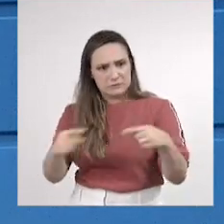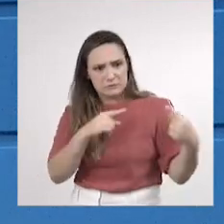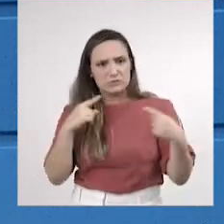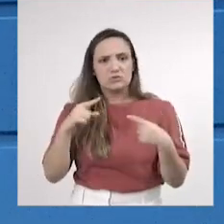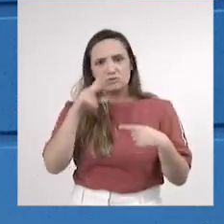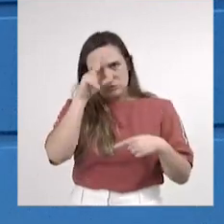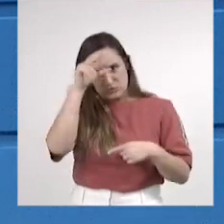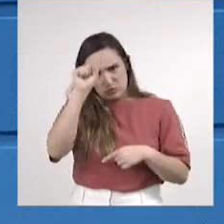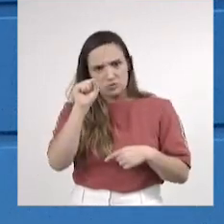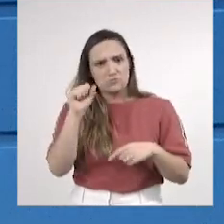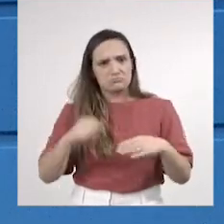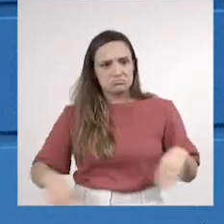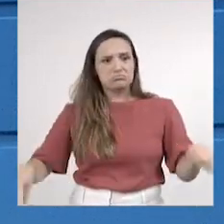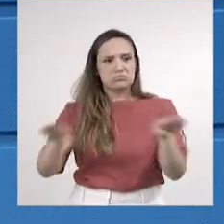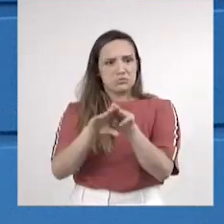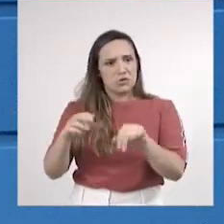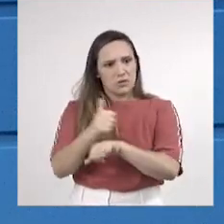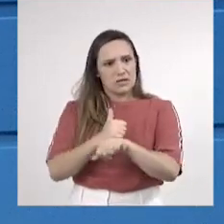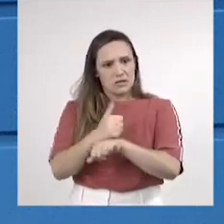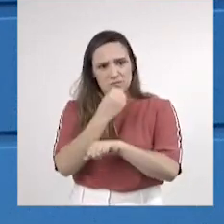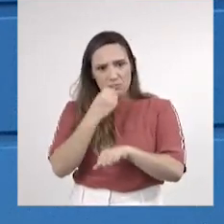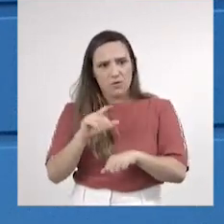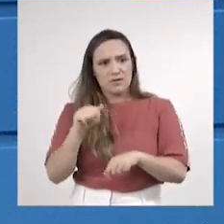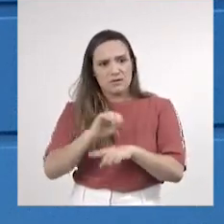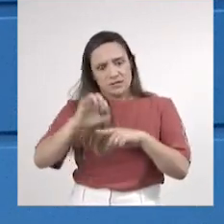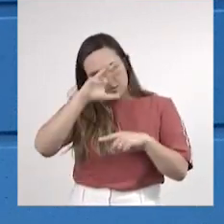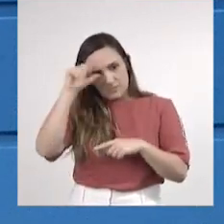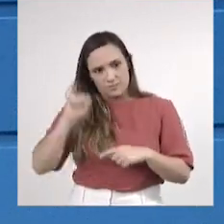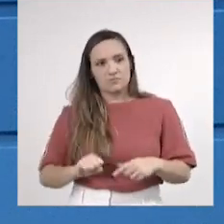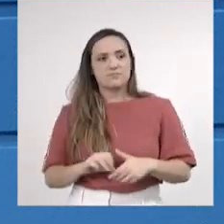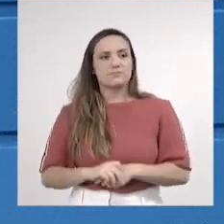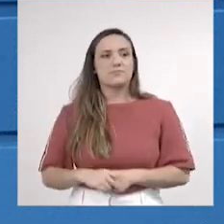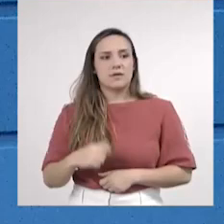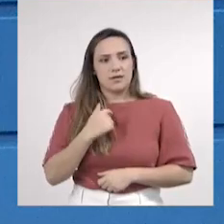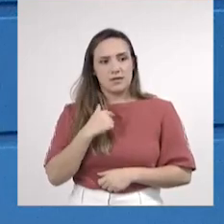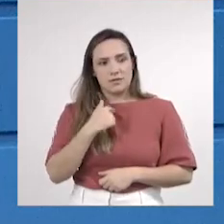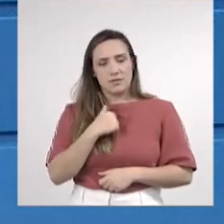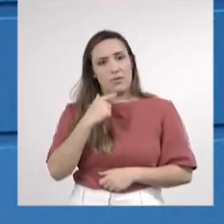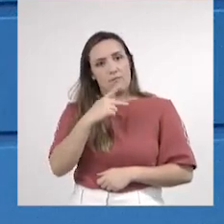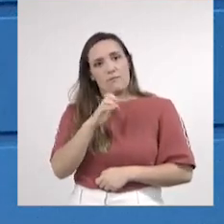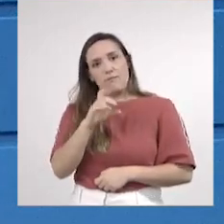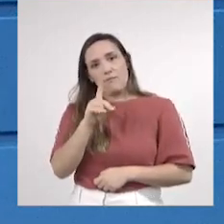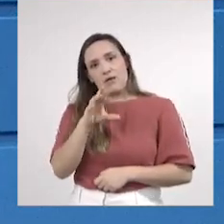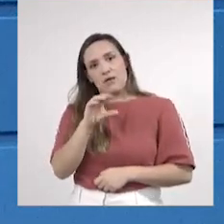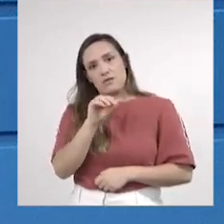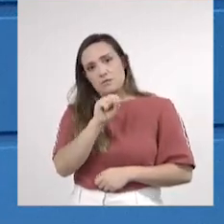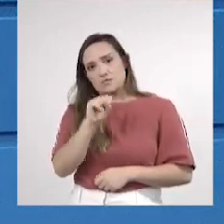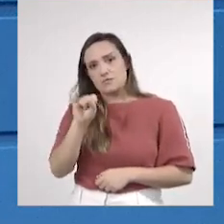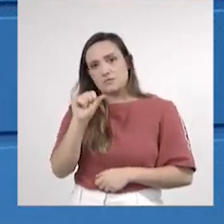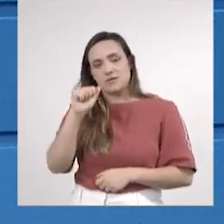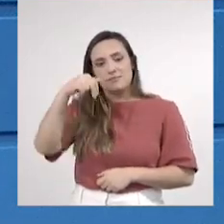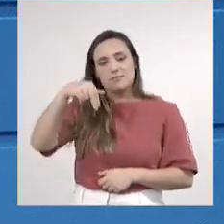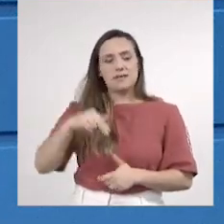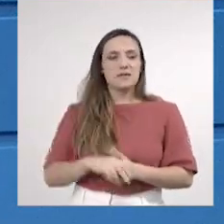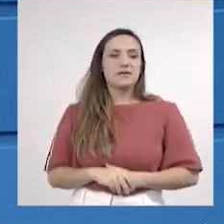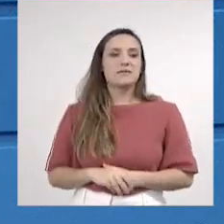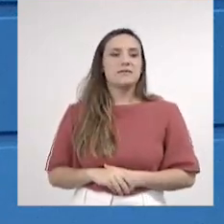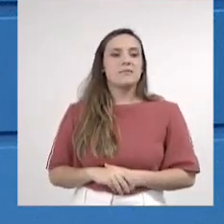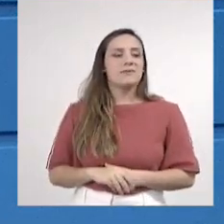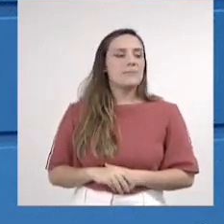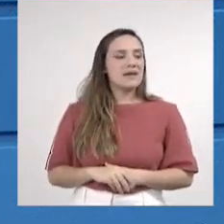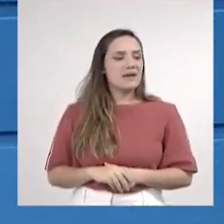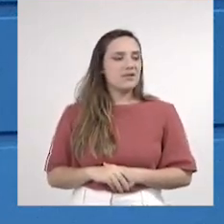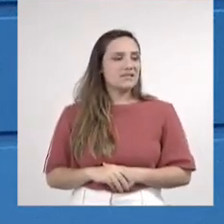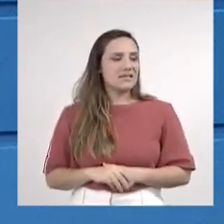altiva à altura do Mato Grosso do Sul. Eu, deputado Pedro Oceano Neto, quero, juntamente com outros pares, fazer parte dessa discussão.